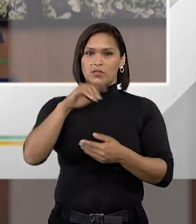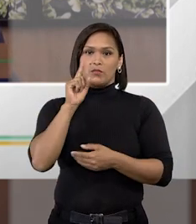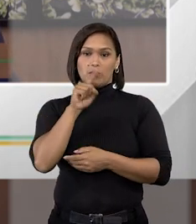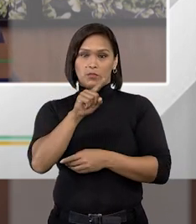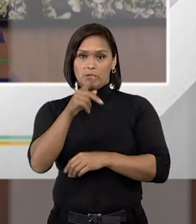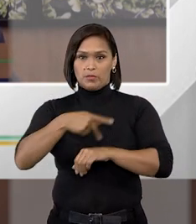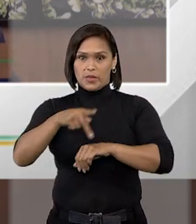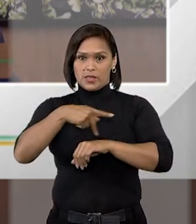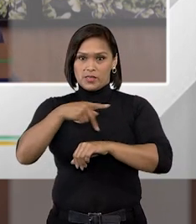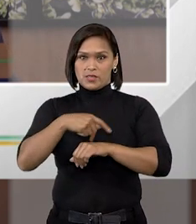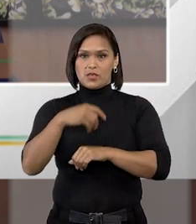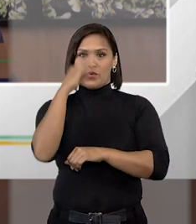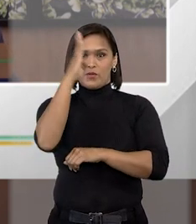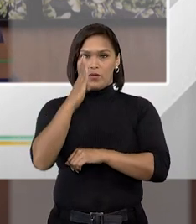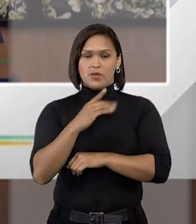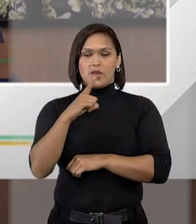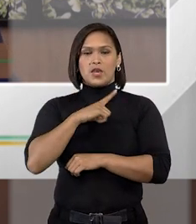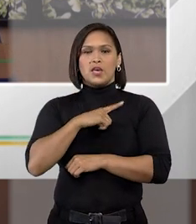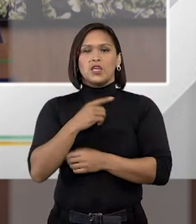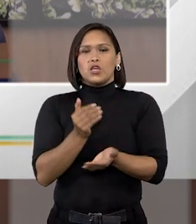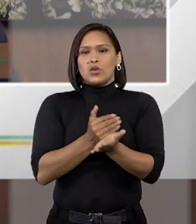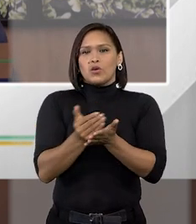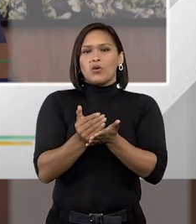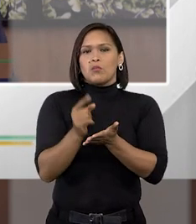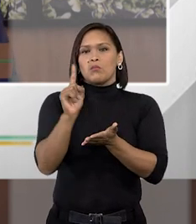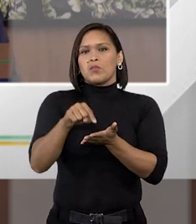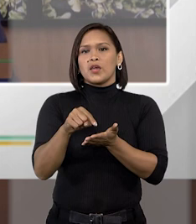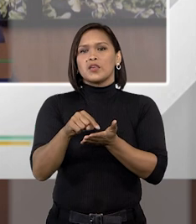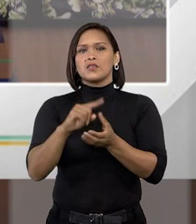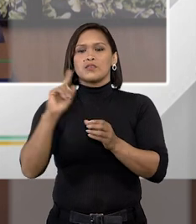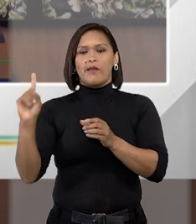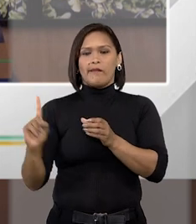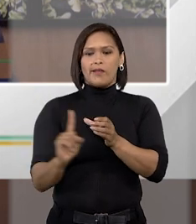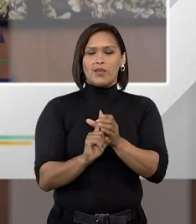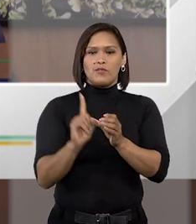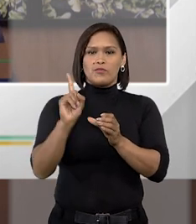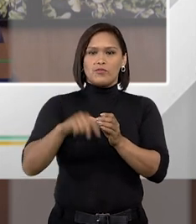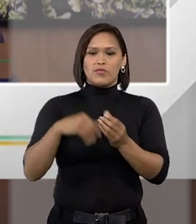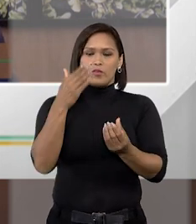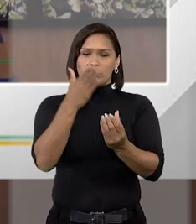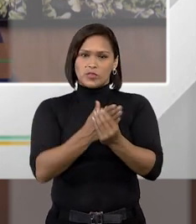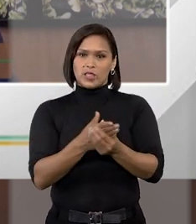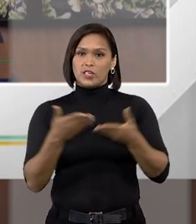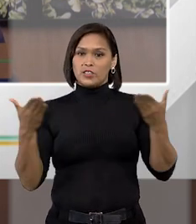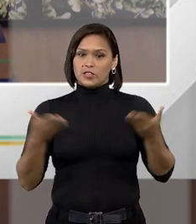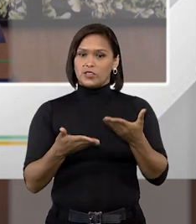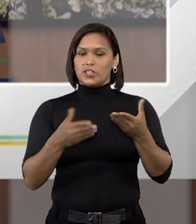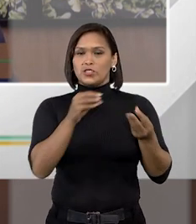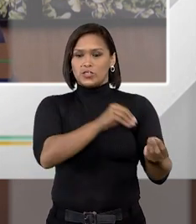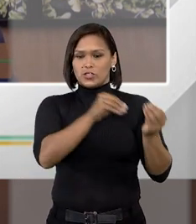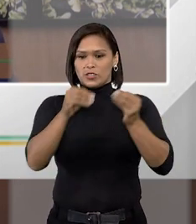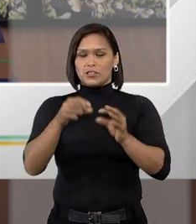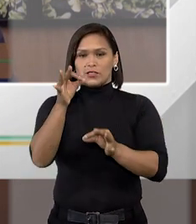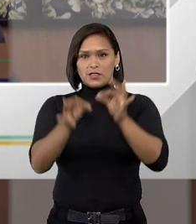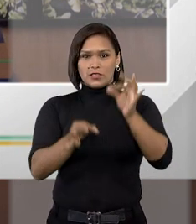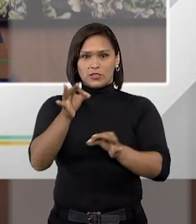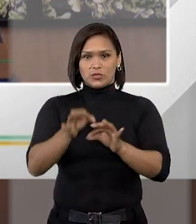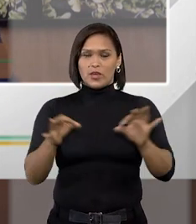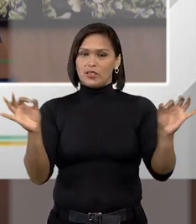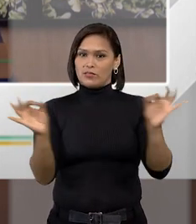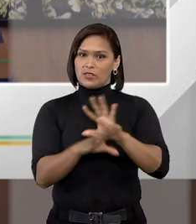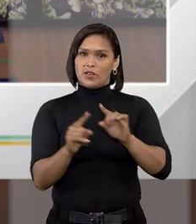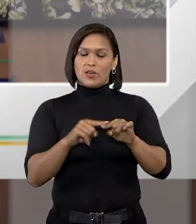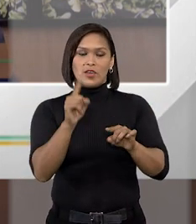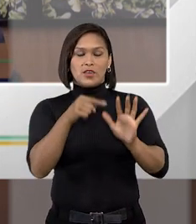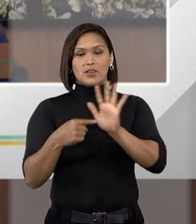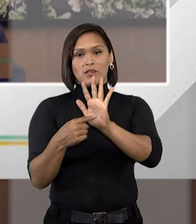Brasil né o Innocence Project Brasil e começa a revolver alguns casos que já tinham sido transitados em julgado e